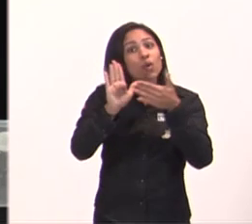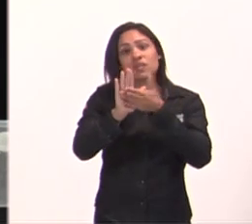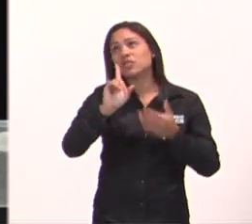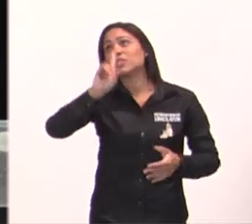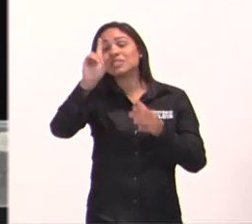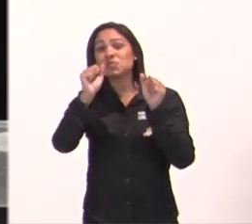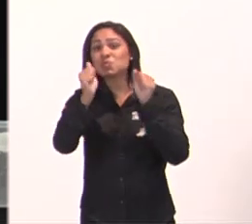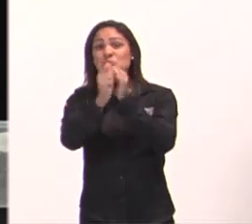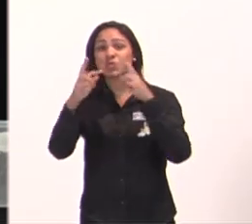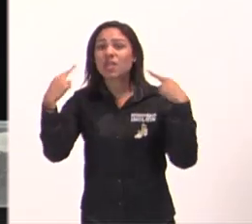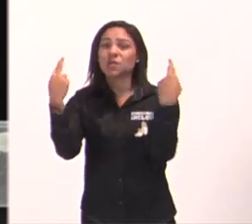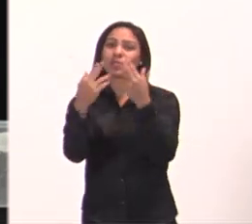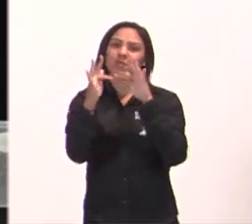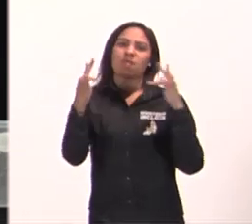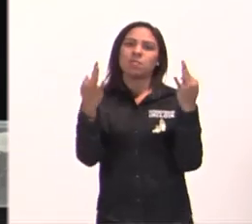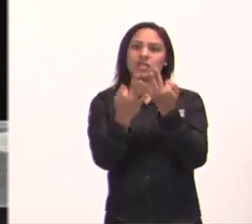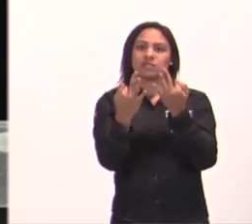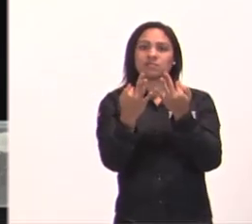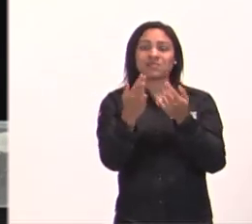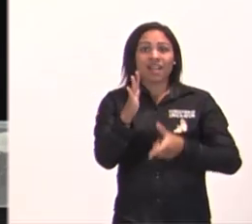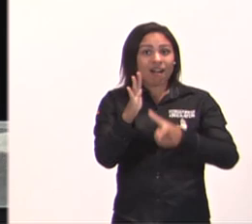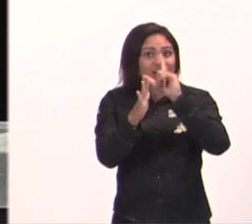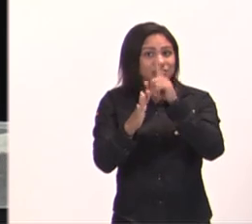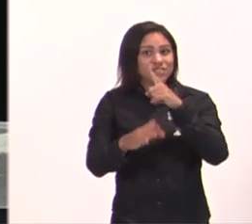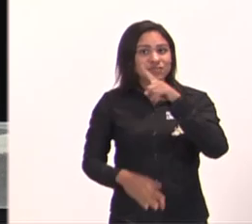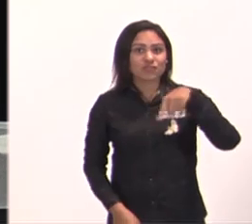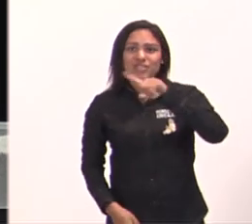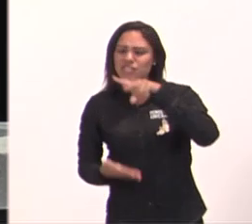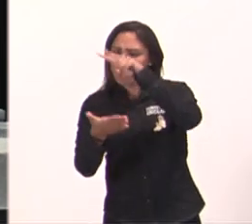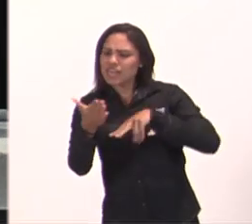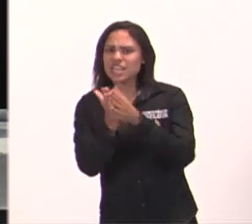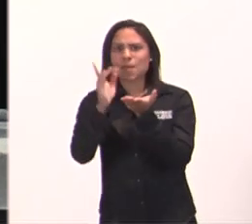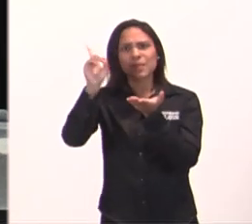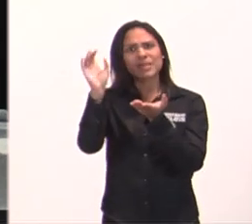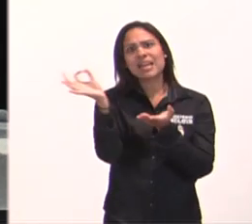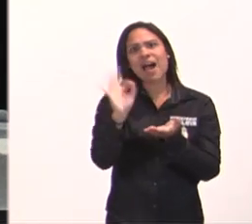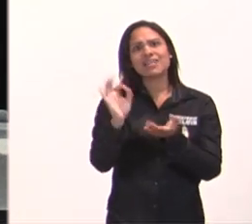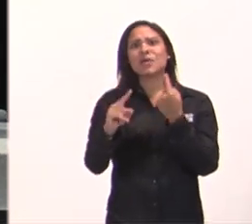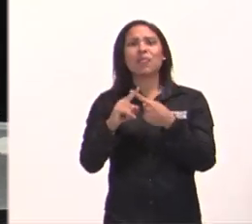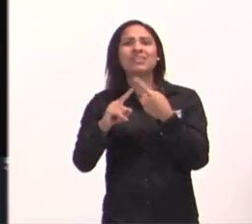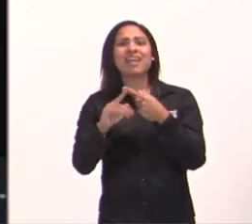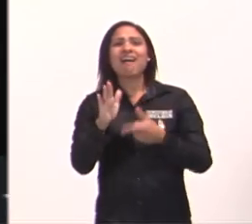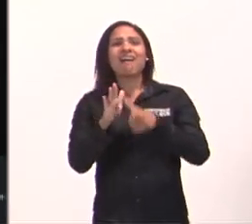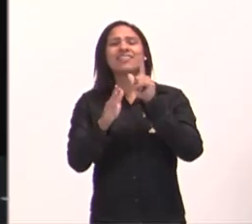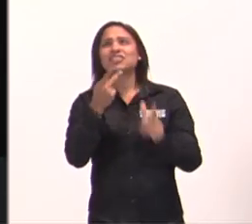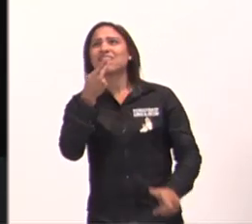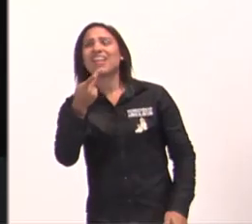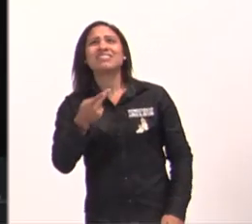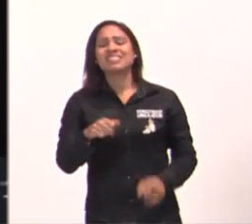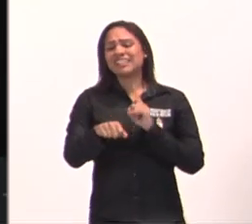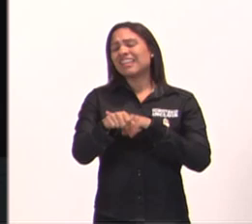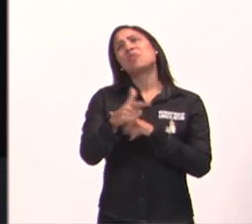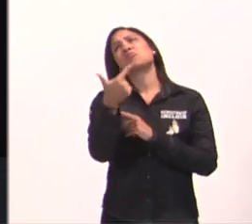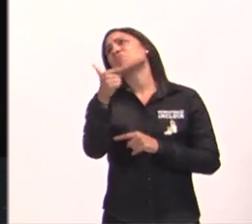Bíblia, tem gente que está, dava desculpa, eu não leio Bíblia, eu não oro, porque eu não tenho tempo, aí está com o tempo, e não está